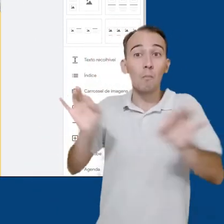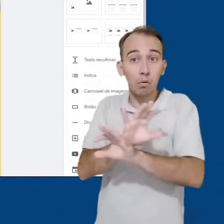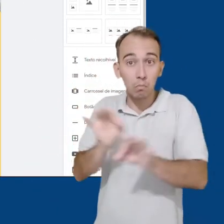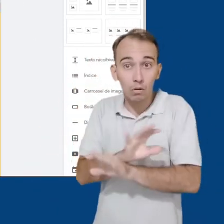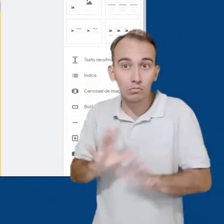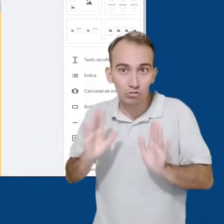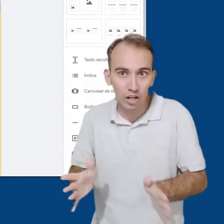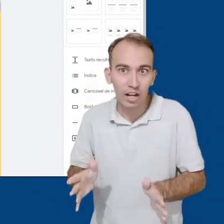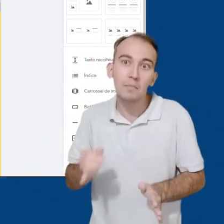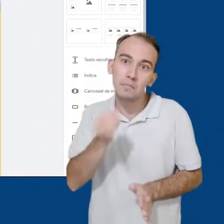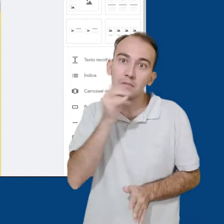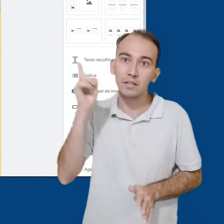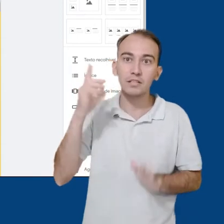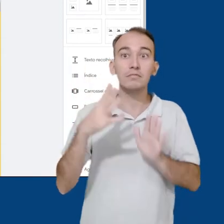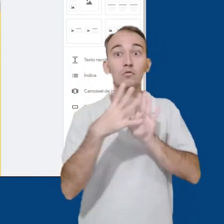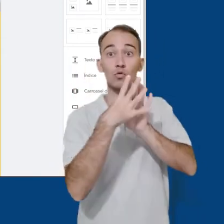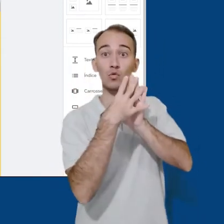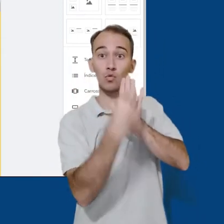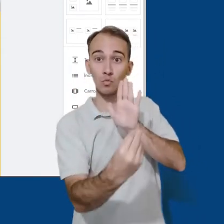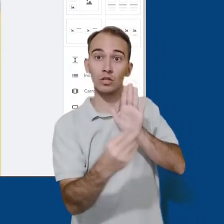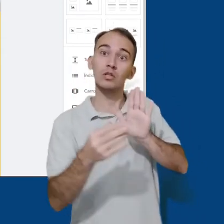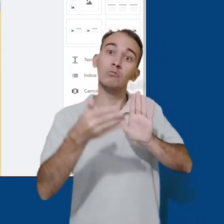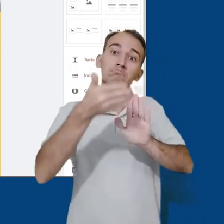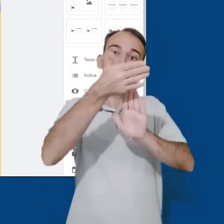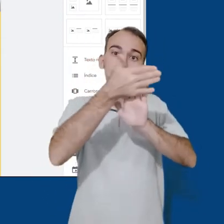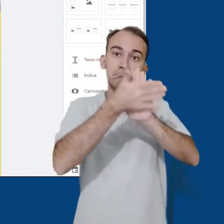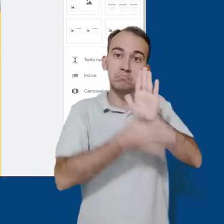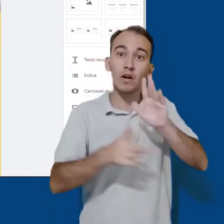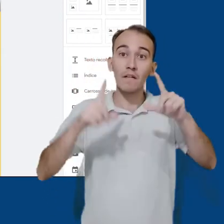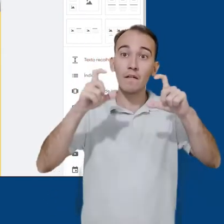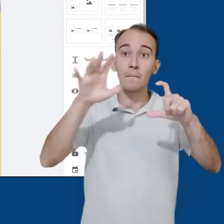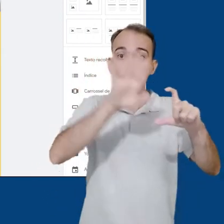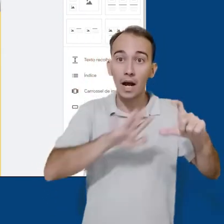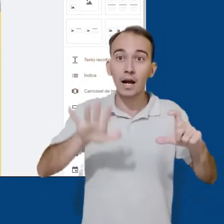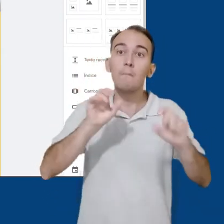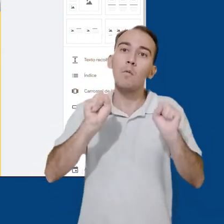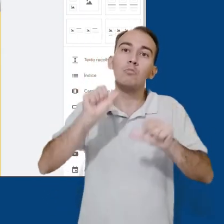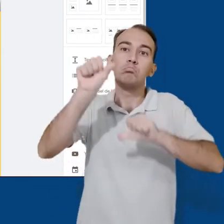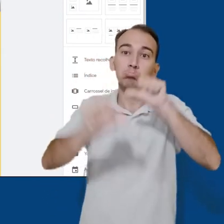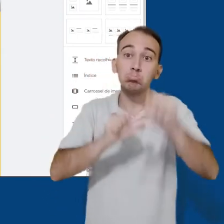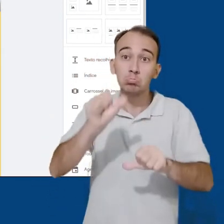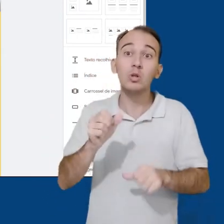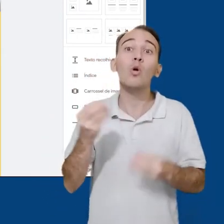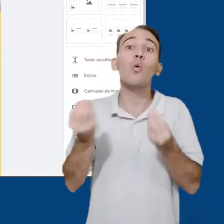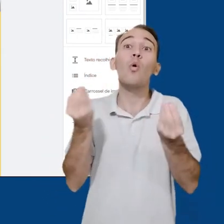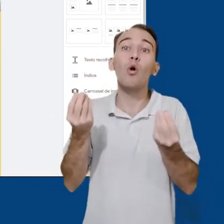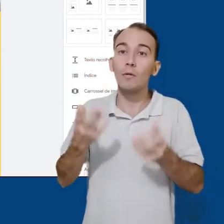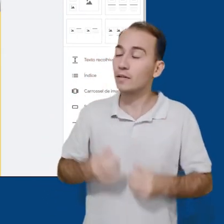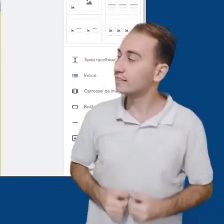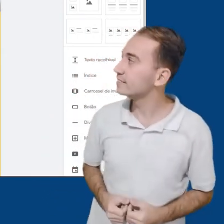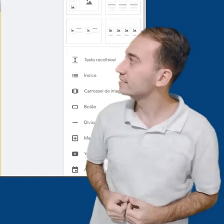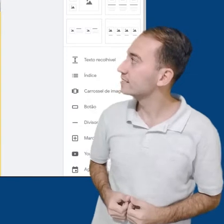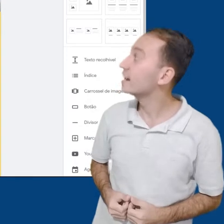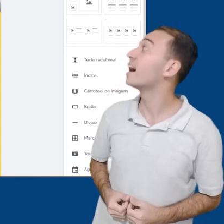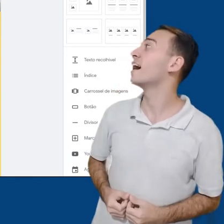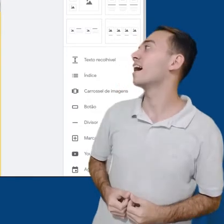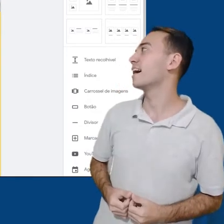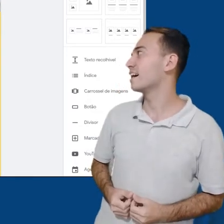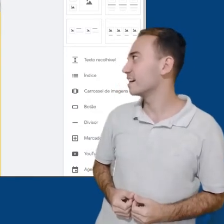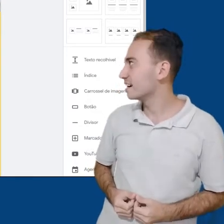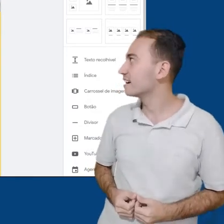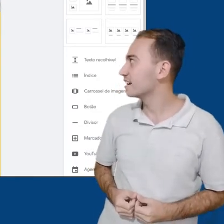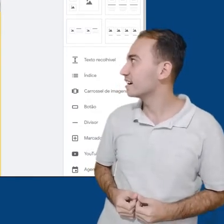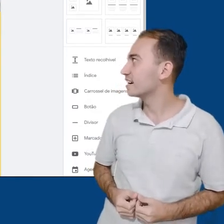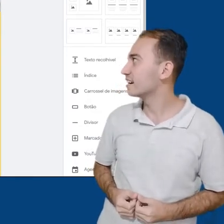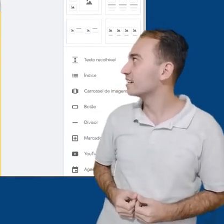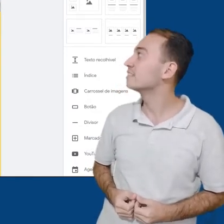apresentada essa imagem de fundo no banner inicial. Vamos alterar? Para fazer isso, basta passar o mouse sobre a imagem e clicar em